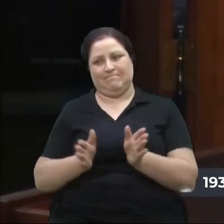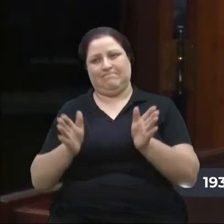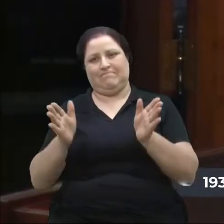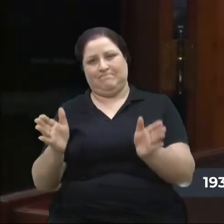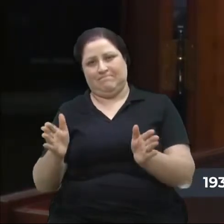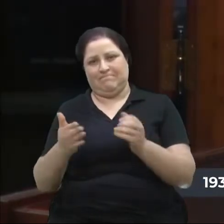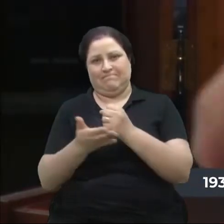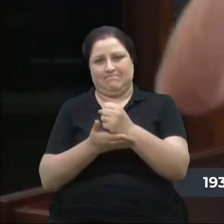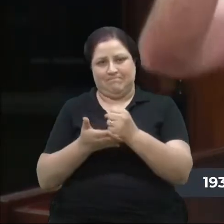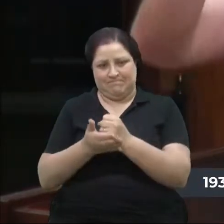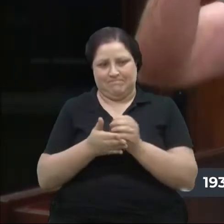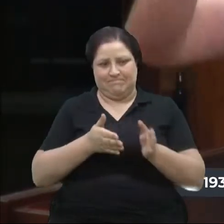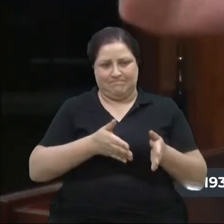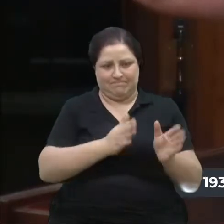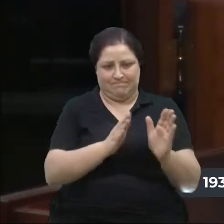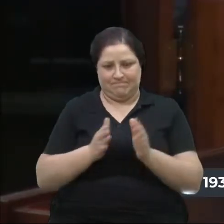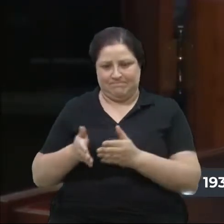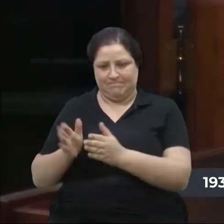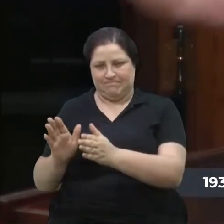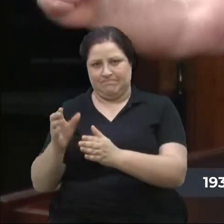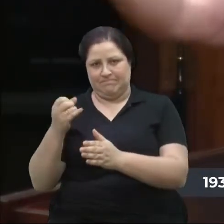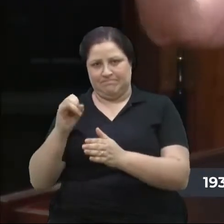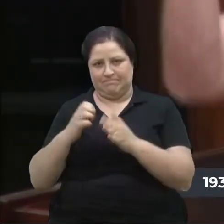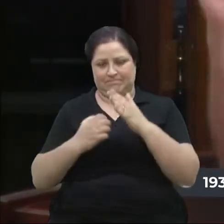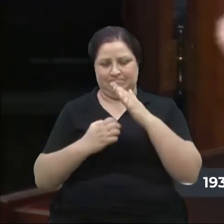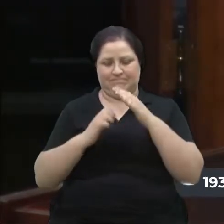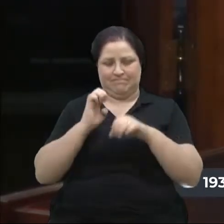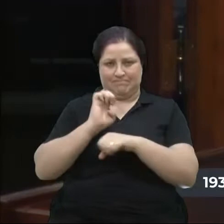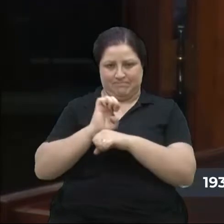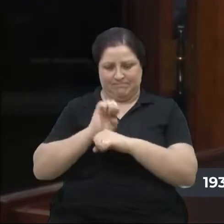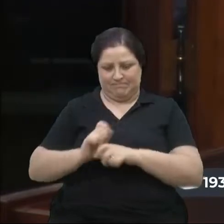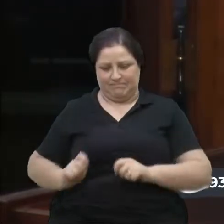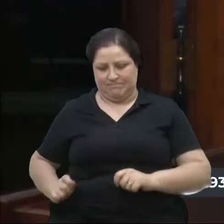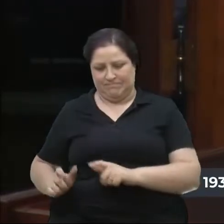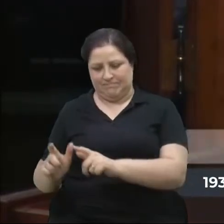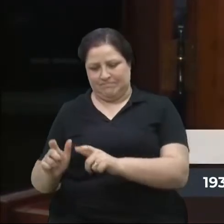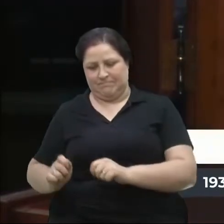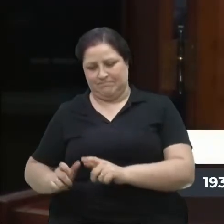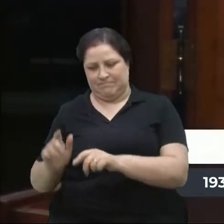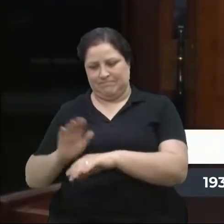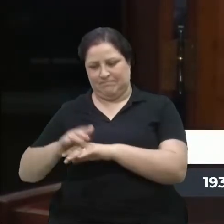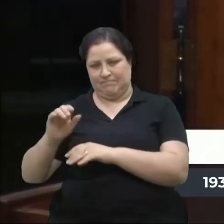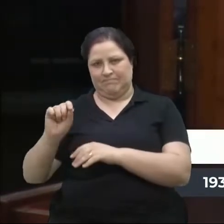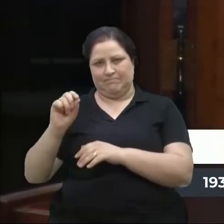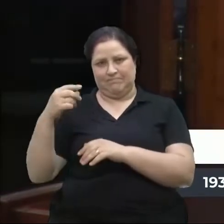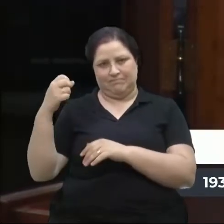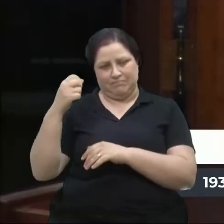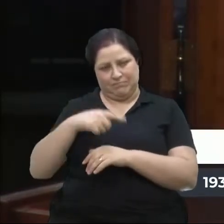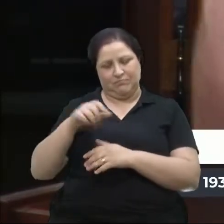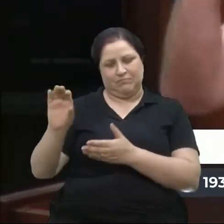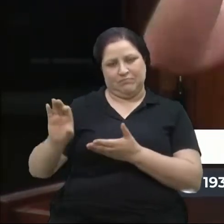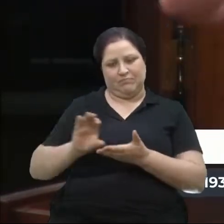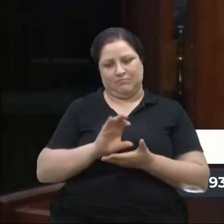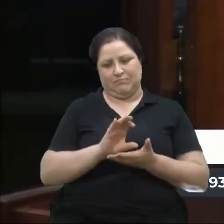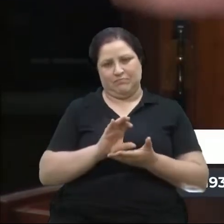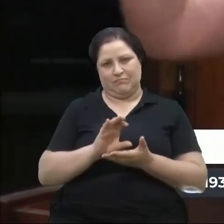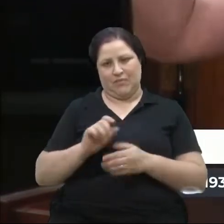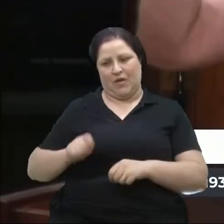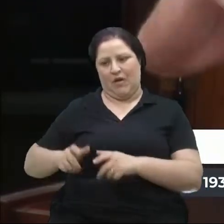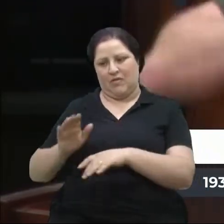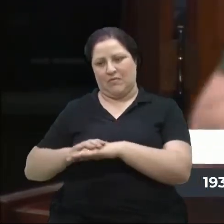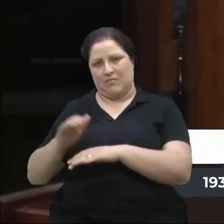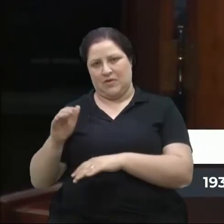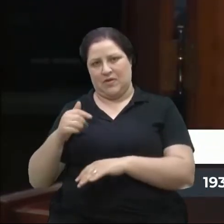básicas quando o Estado gasta mais do que arrecada. São elas. Não é o Marcon, é a